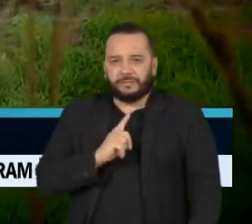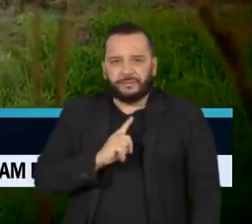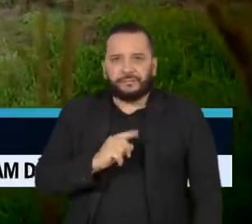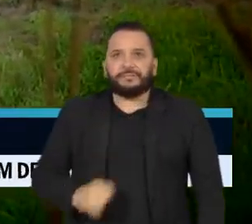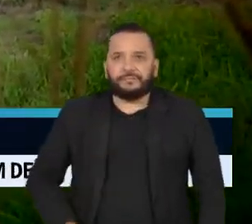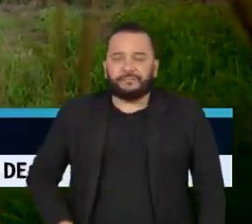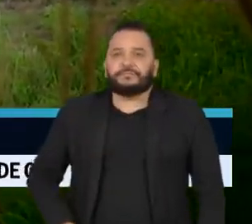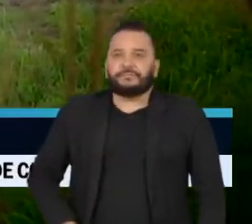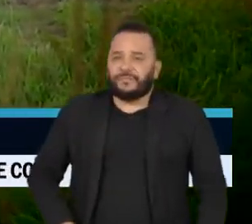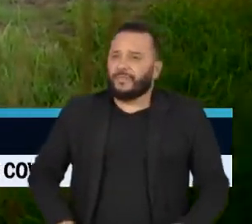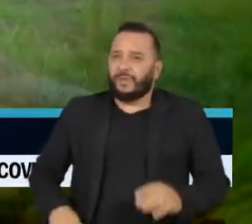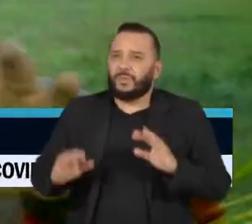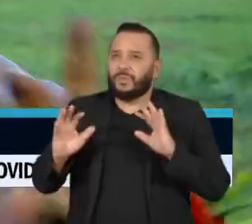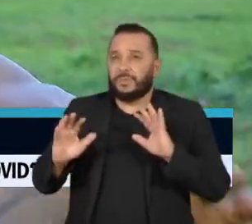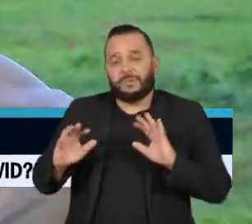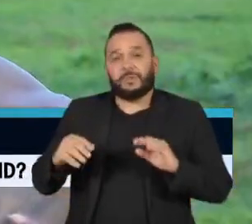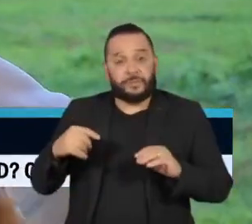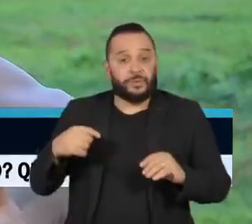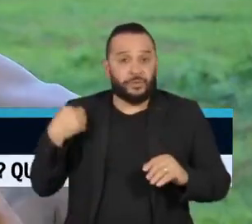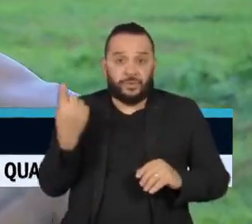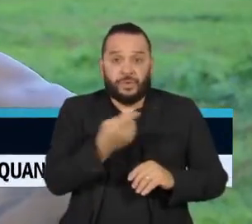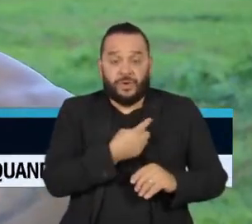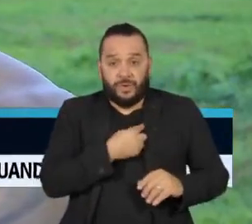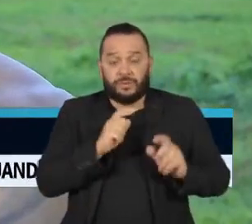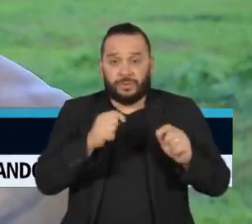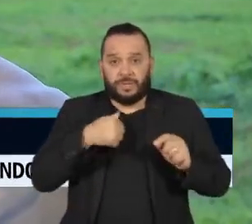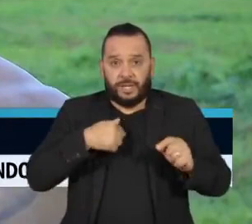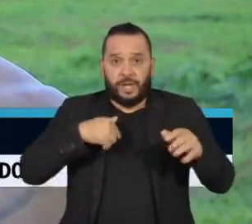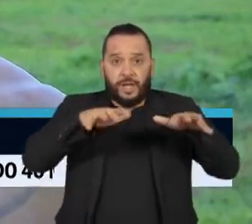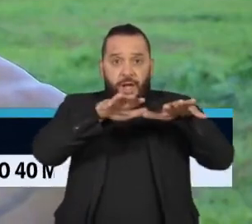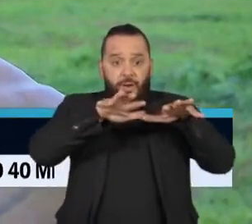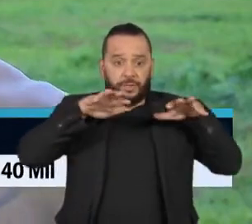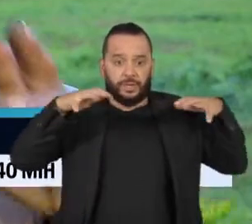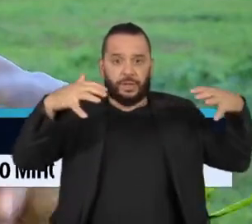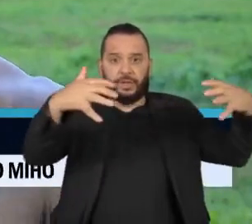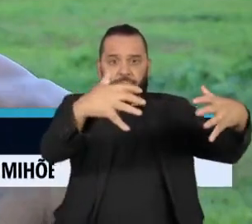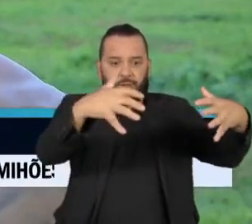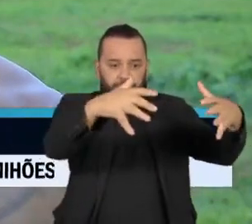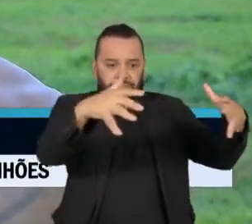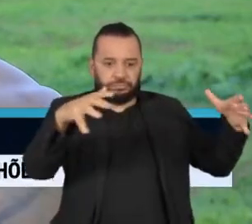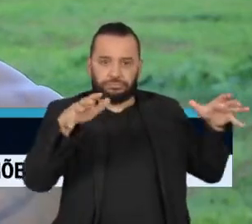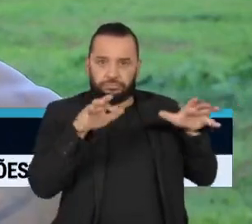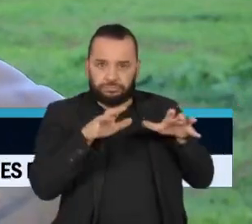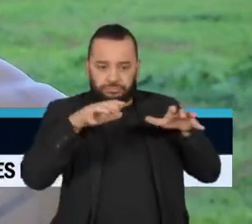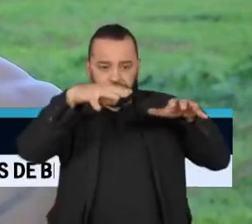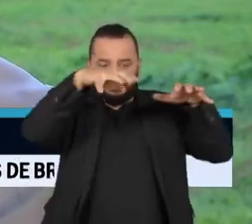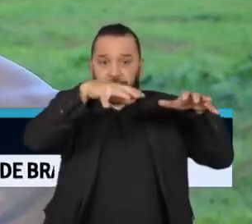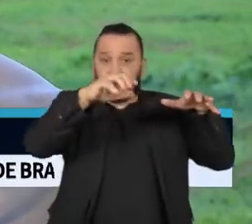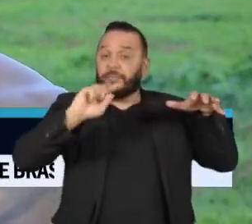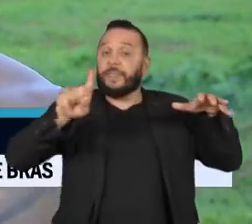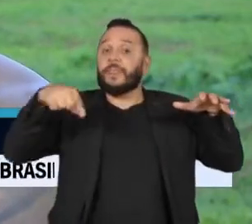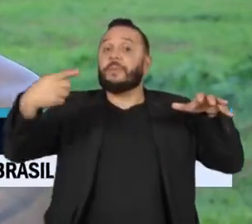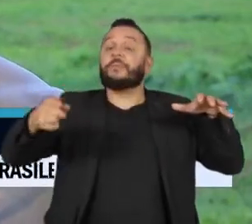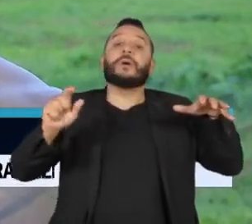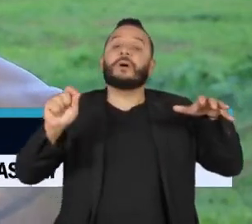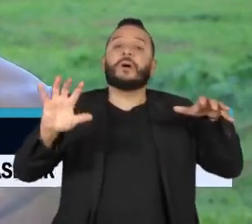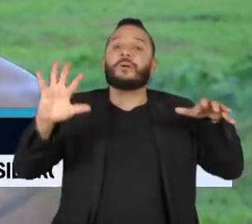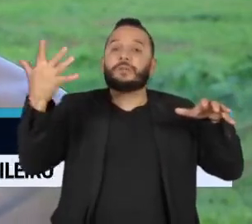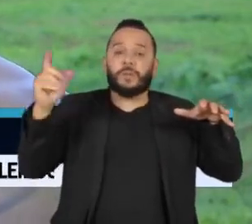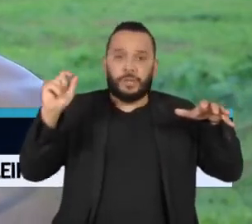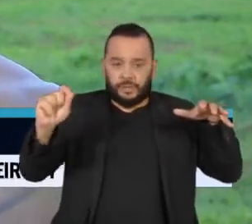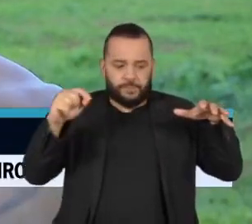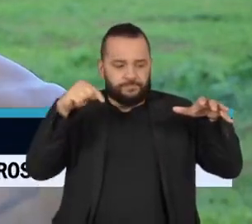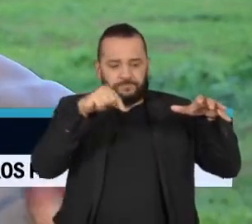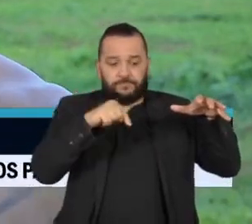Nossas aldeias eram todas isoladas dentro do território, no centro. Mas a partir do que a gente